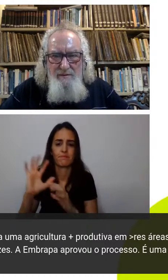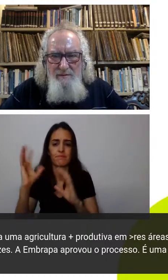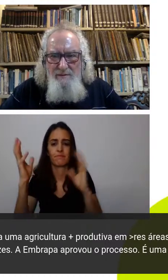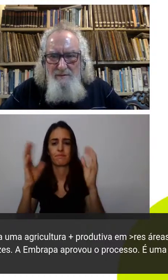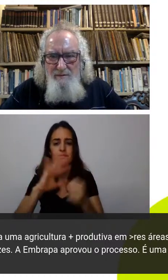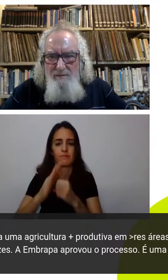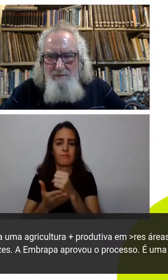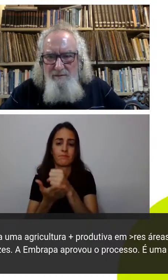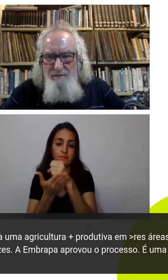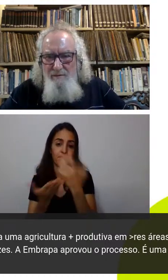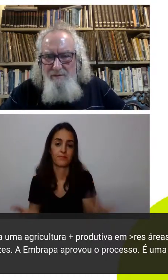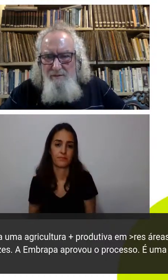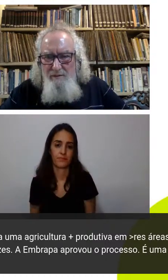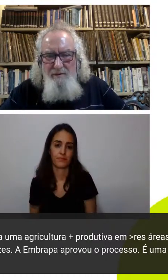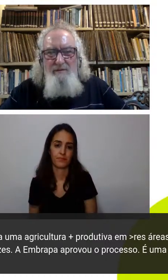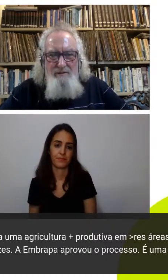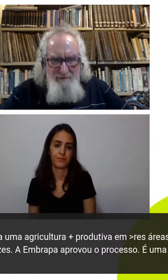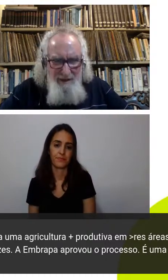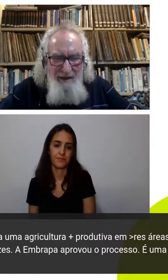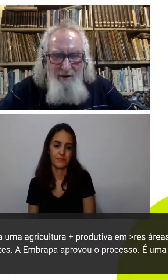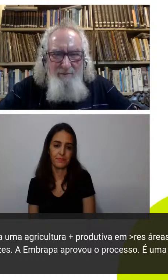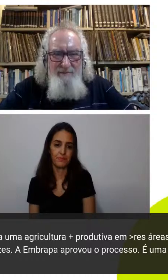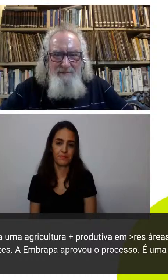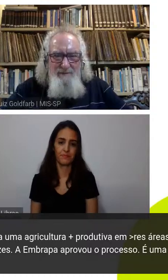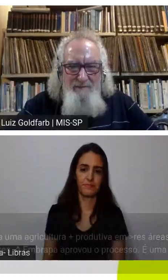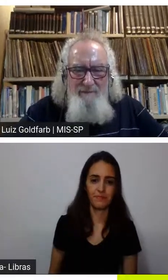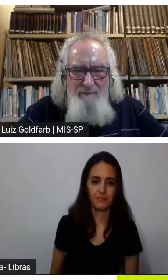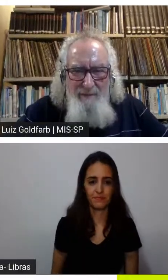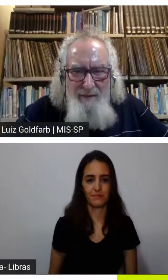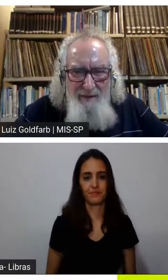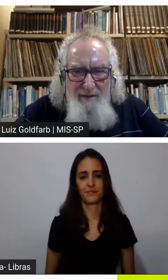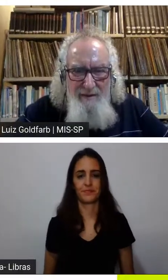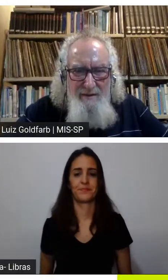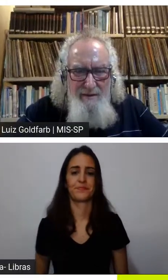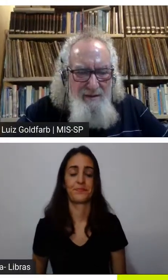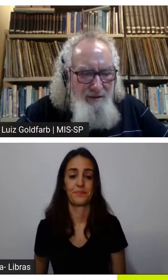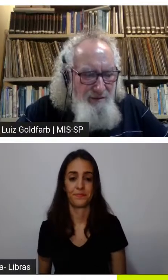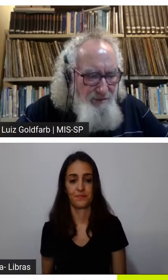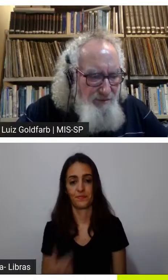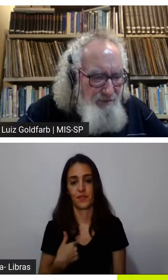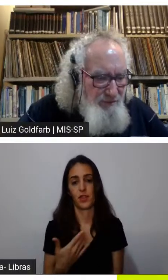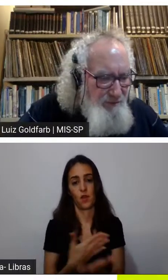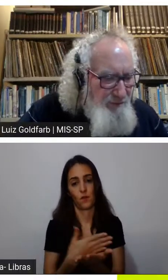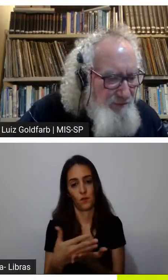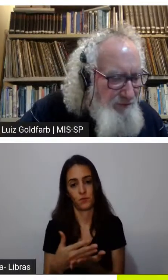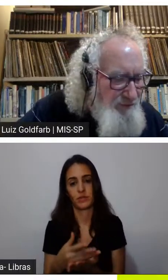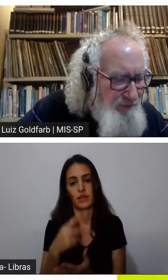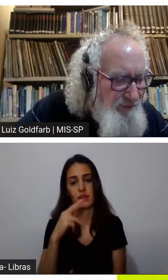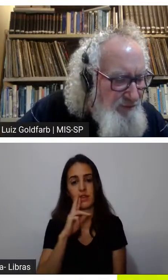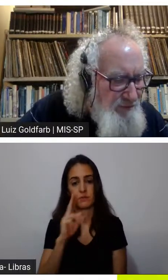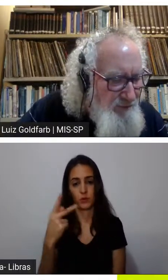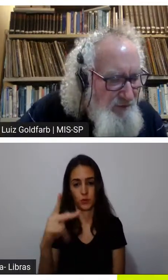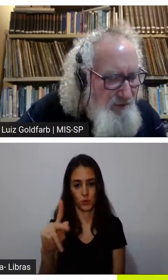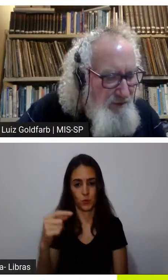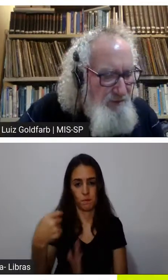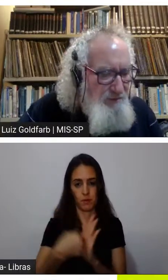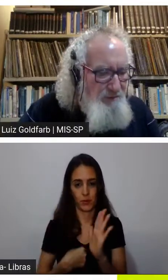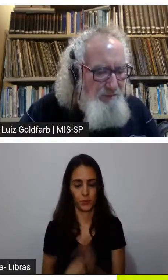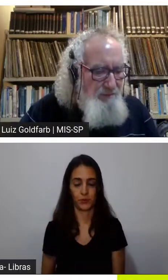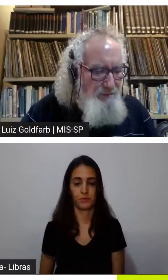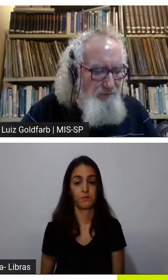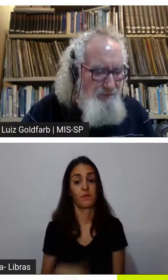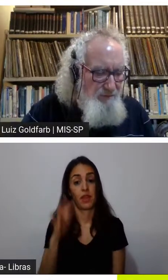vou começar pela tua tá Zé tá legal eu acho que sim e com certeza sabe eu acho que